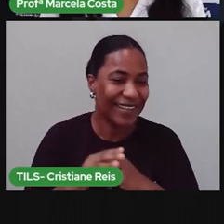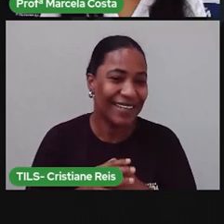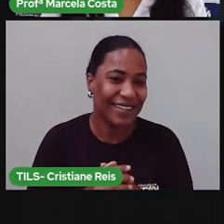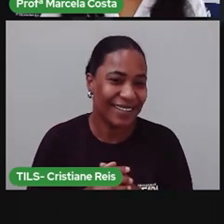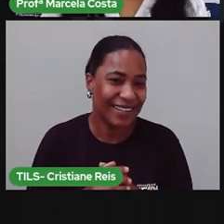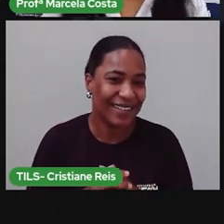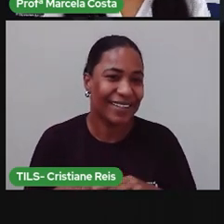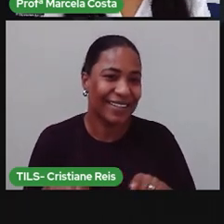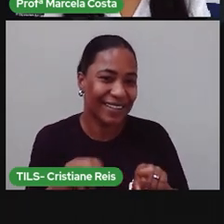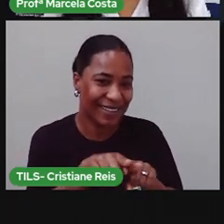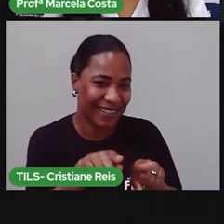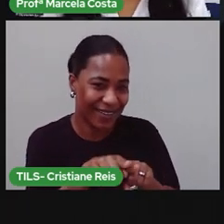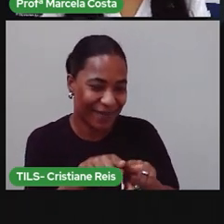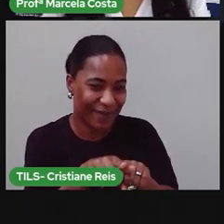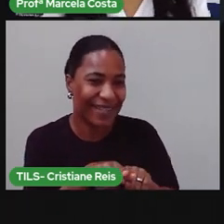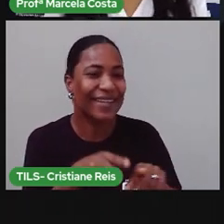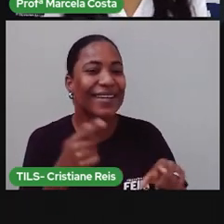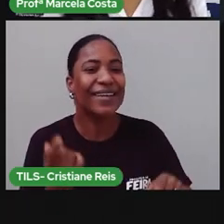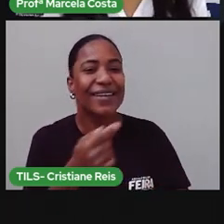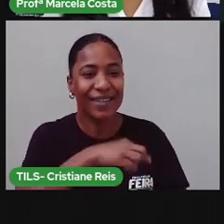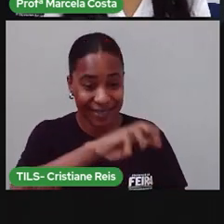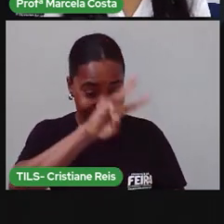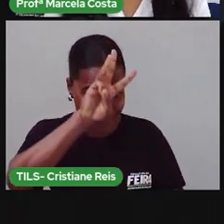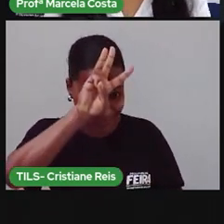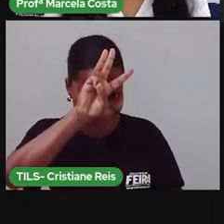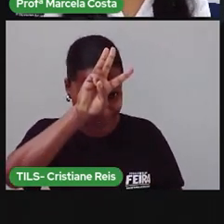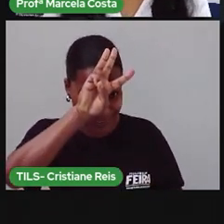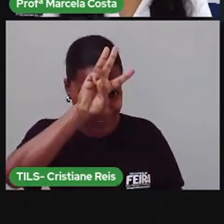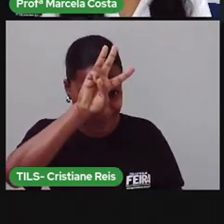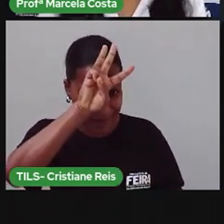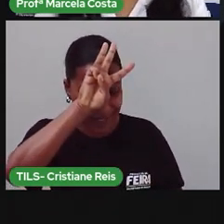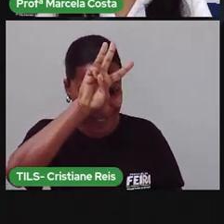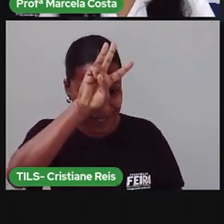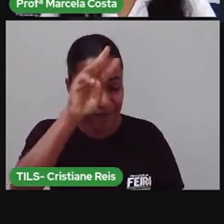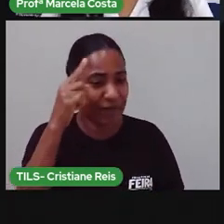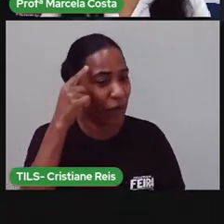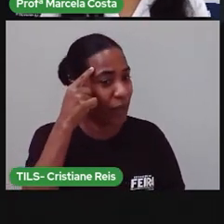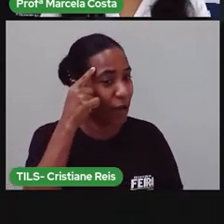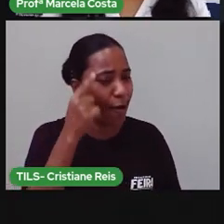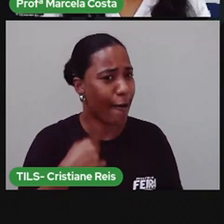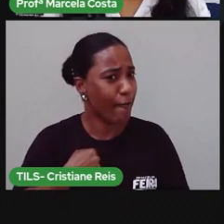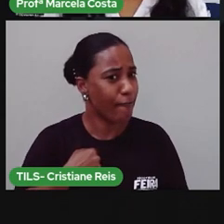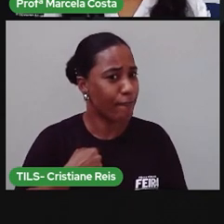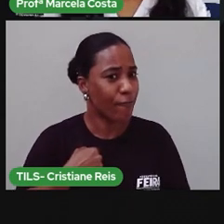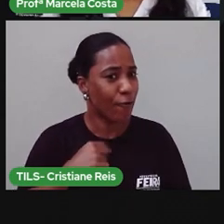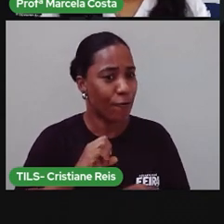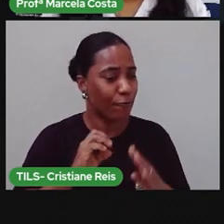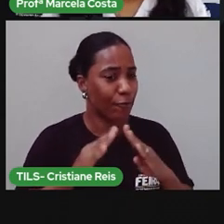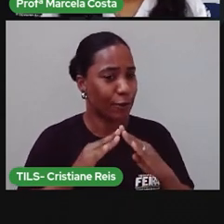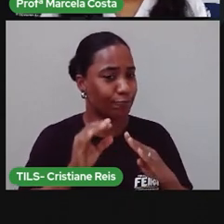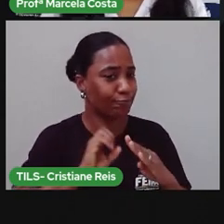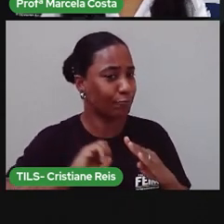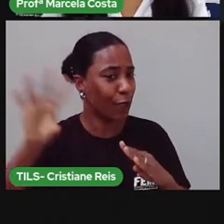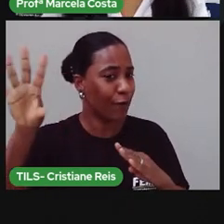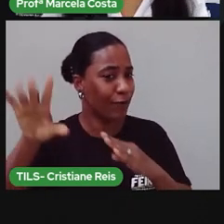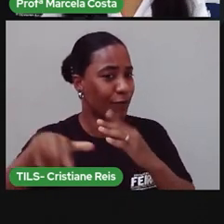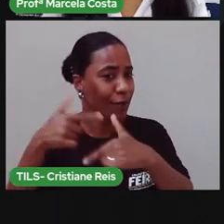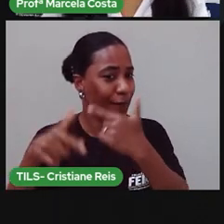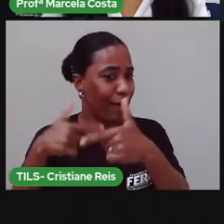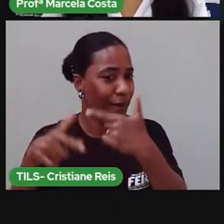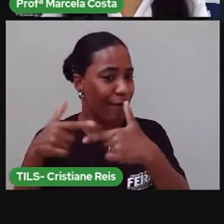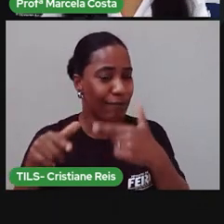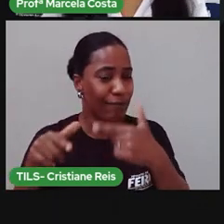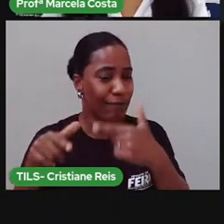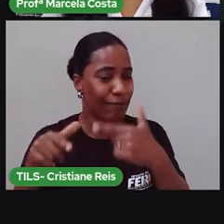E Cebolinha logo propôs que ele fosse trabalhar, né? Ele imitando ali o pai dele, foi logo